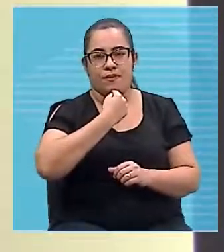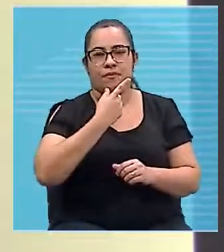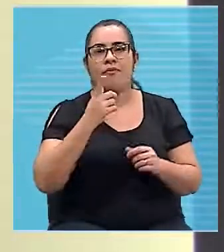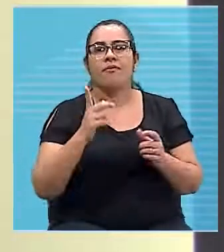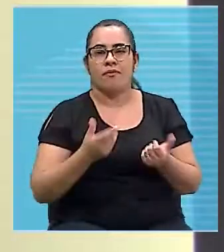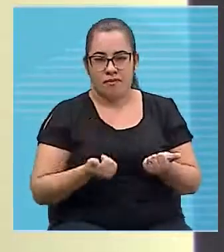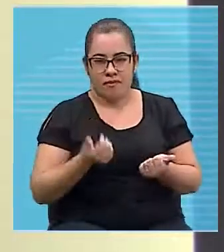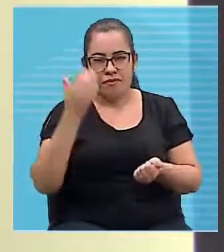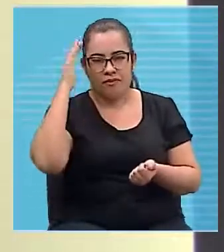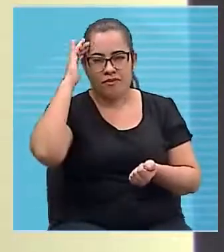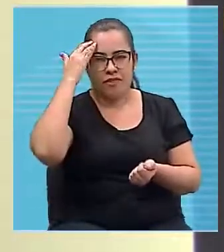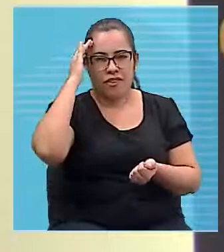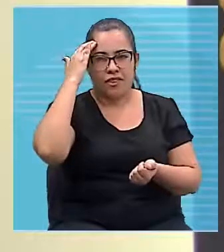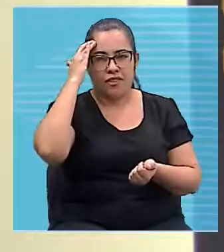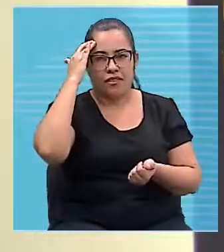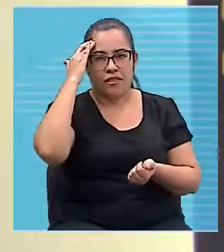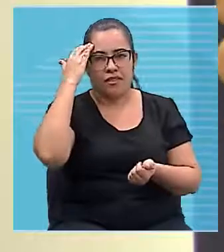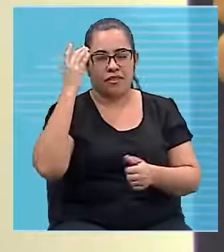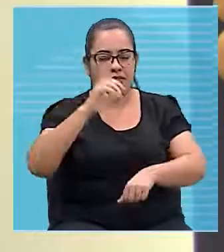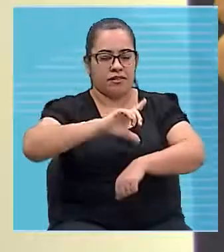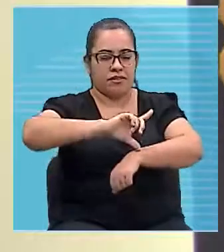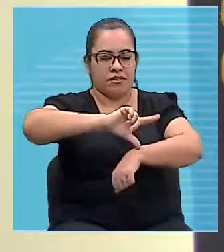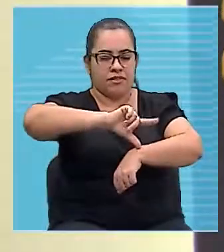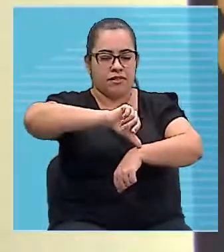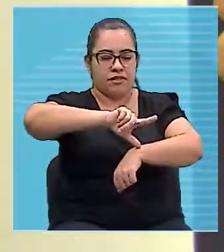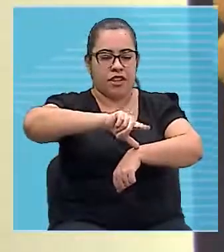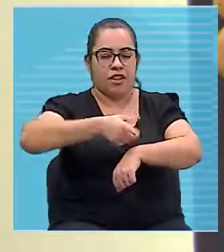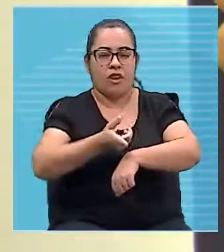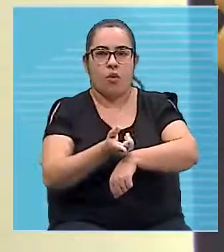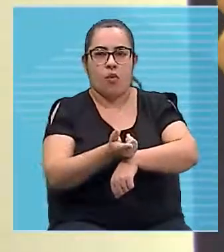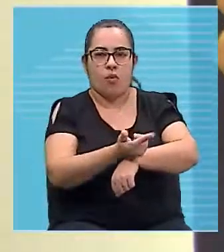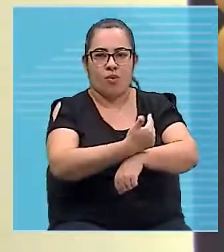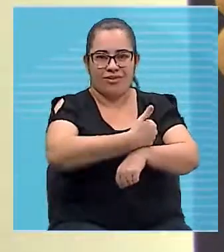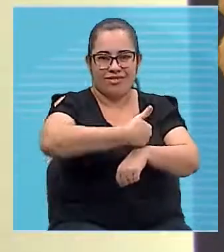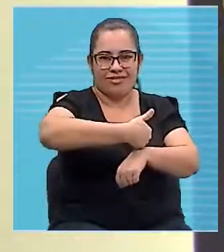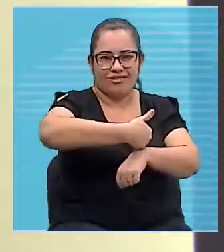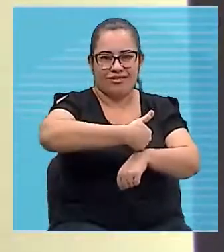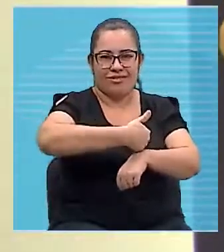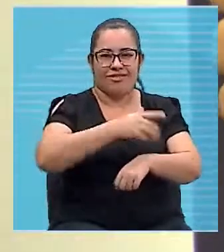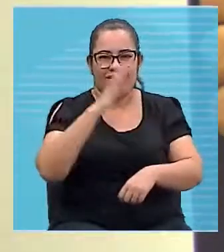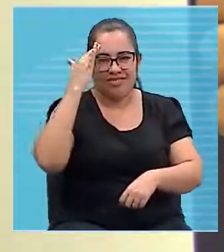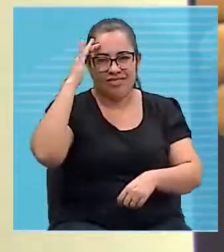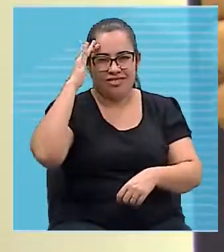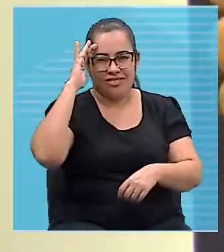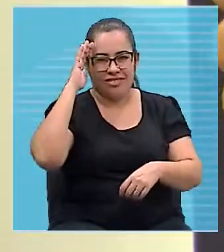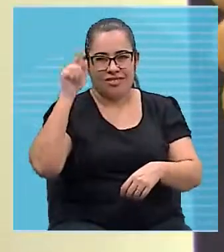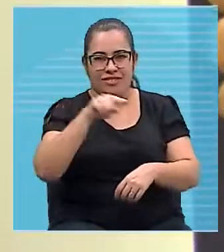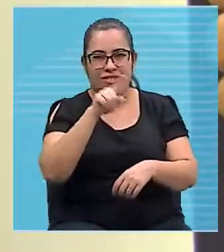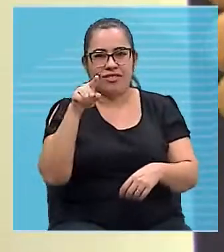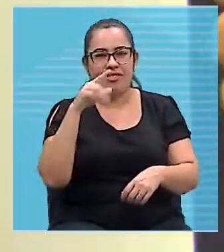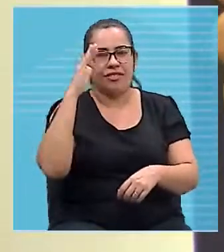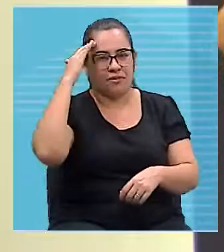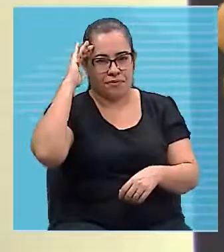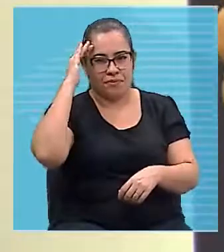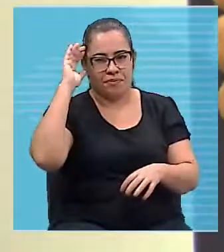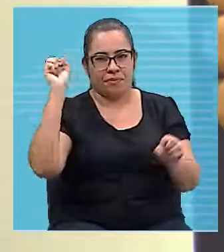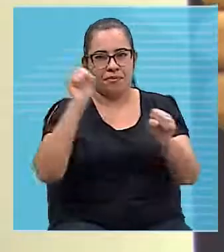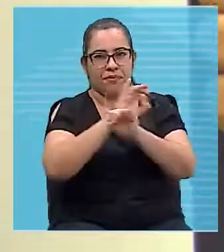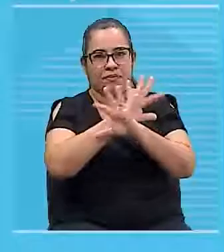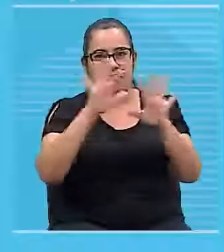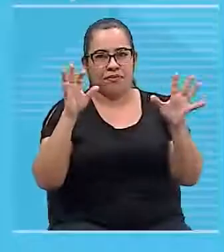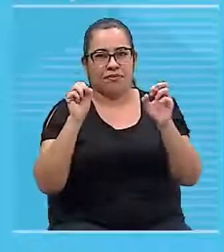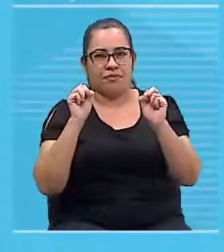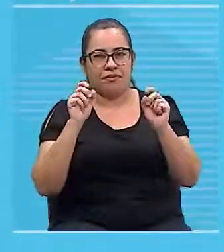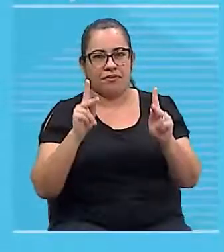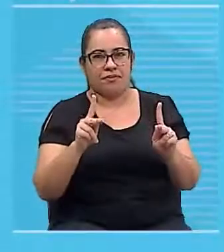movimento do ponteiro dos relógios. perfeito, jovens. Pode fechar a